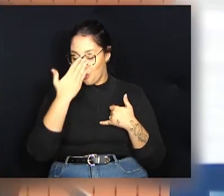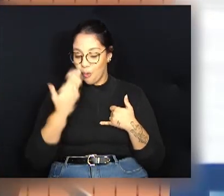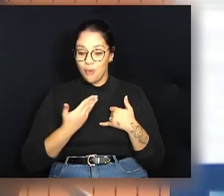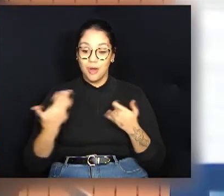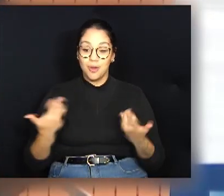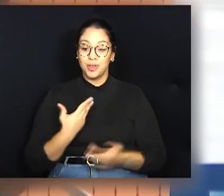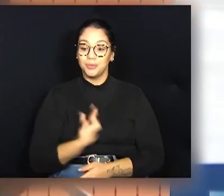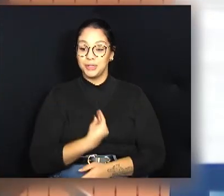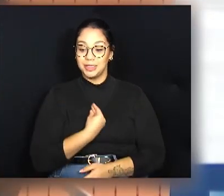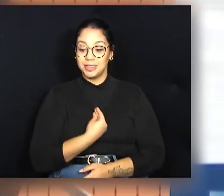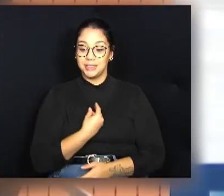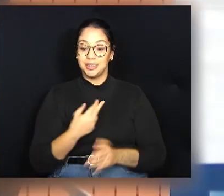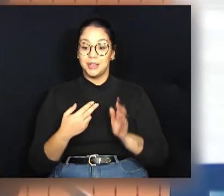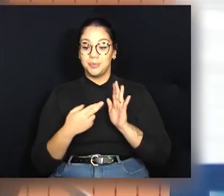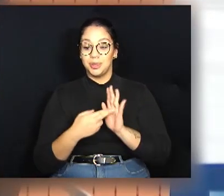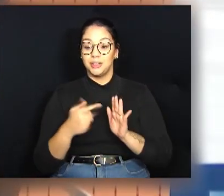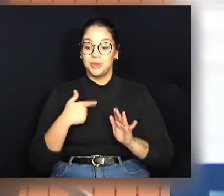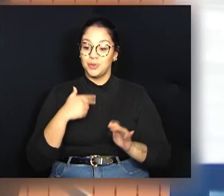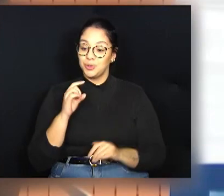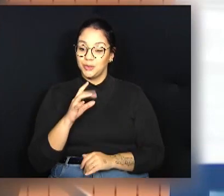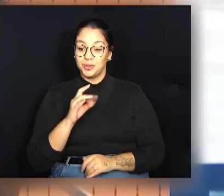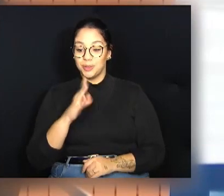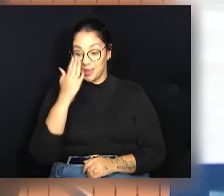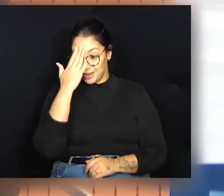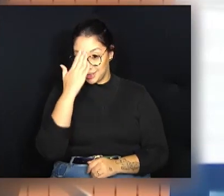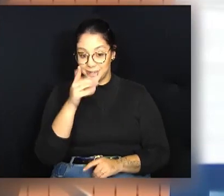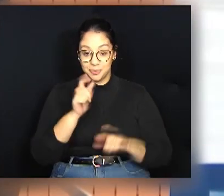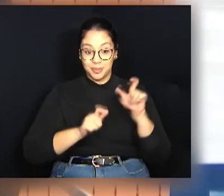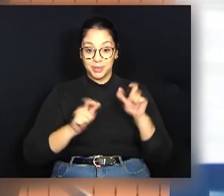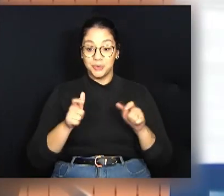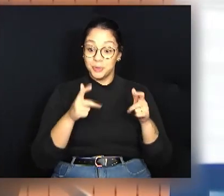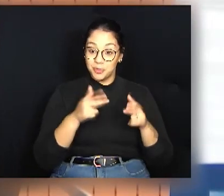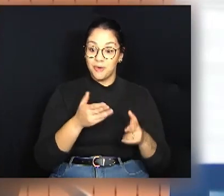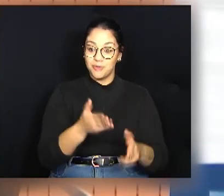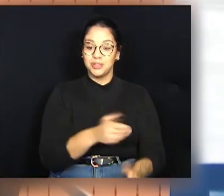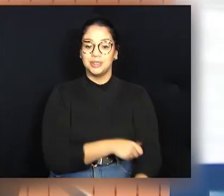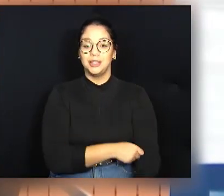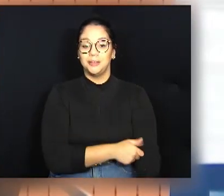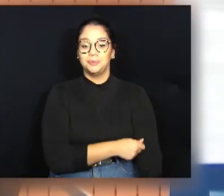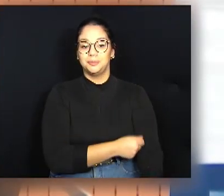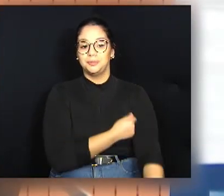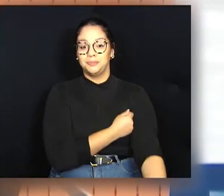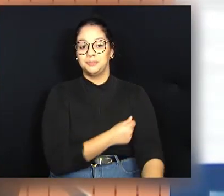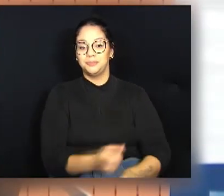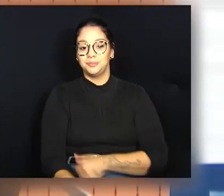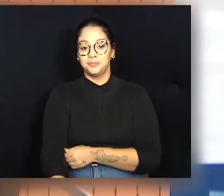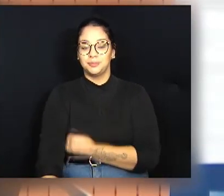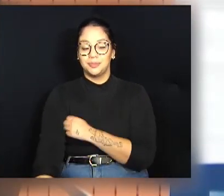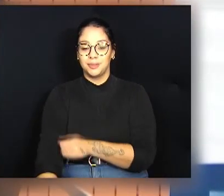eu que só tenho a agradecer, Marco Aurélio, que pessoas igual a você, que fazem a diferença para a gente